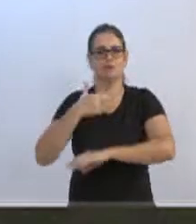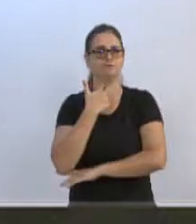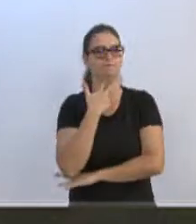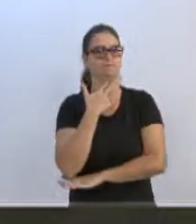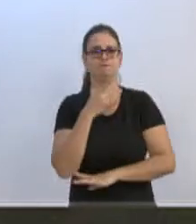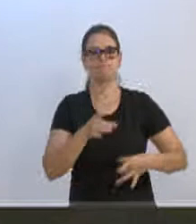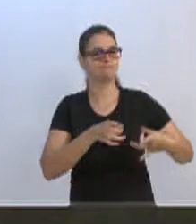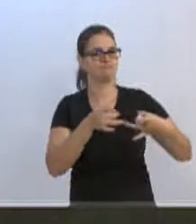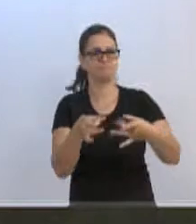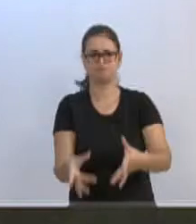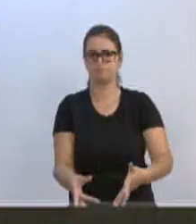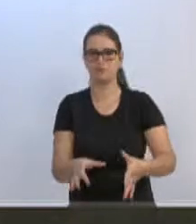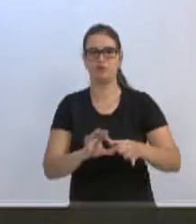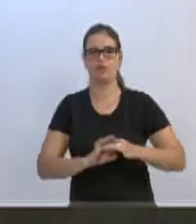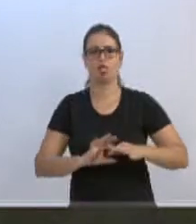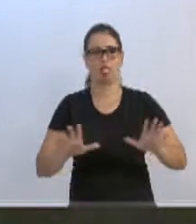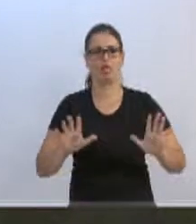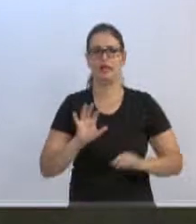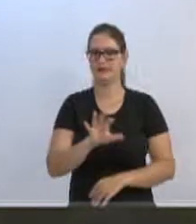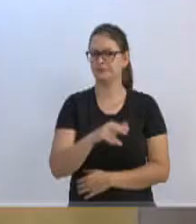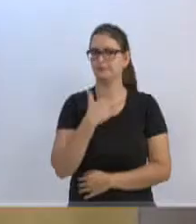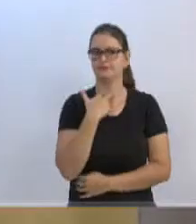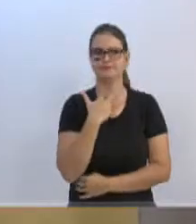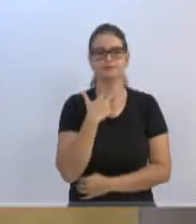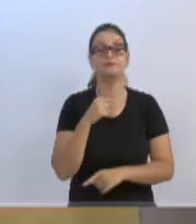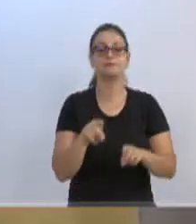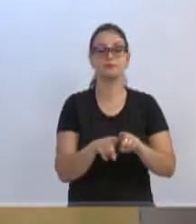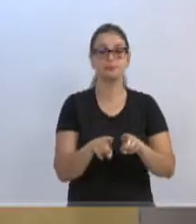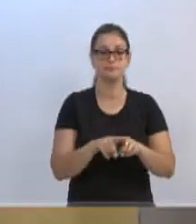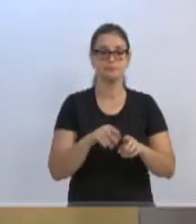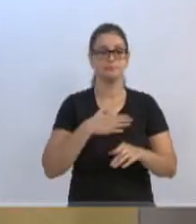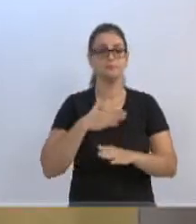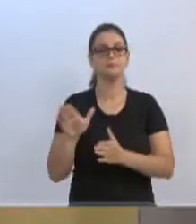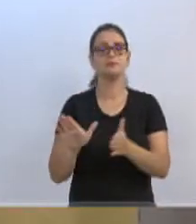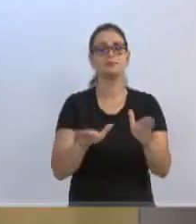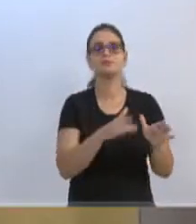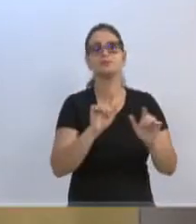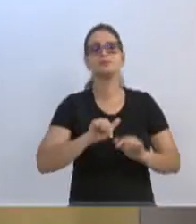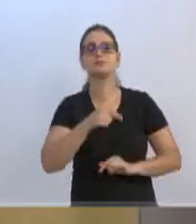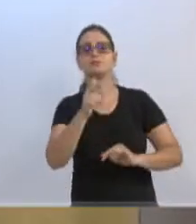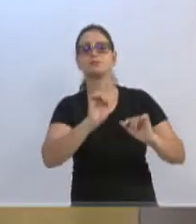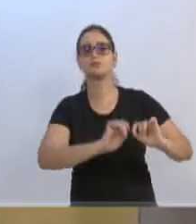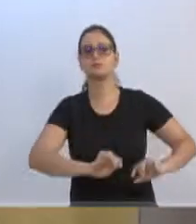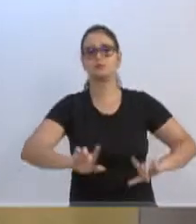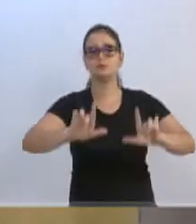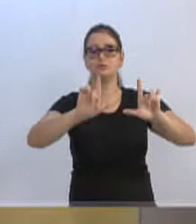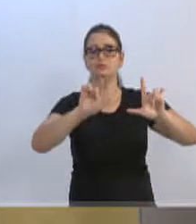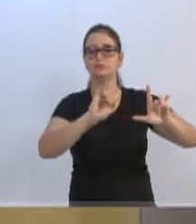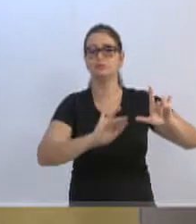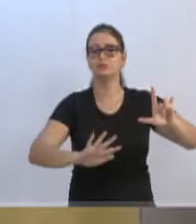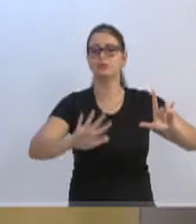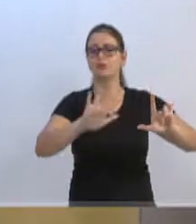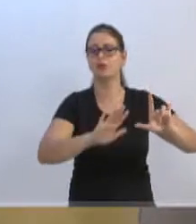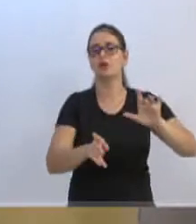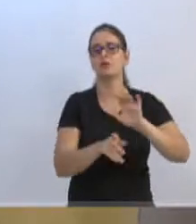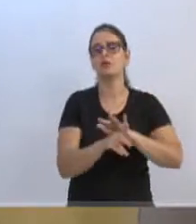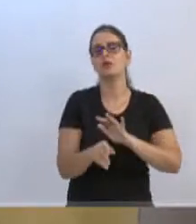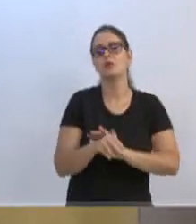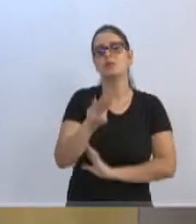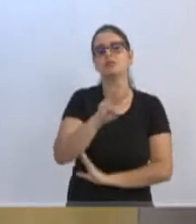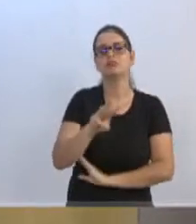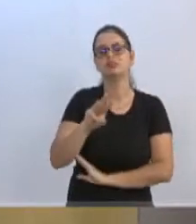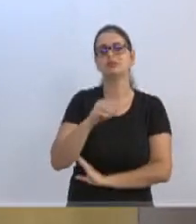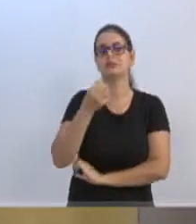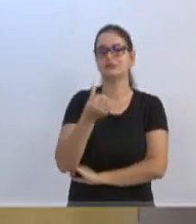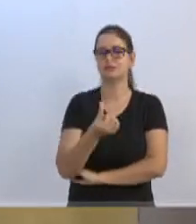deixar com que isso fique abandonado e largado ali. E depois gostaria que o Aris soltasse as imagens ali, do meu link, de 6